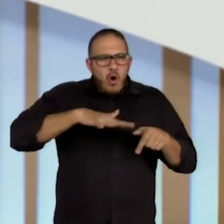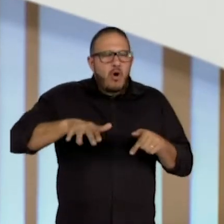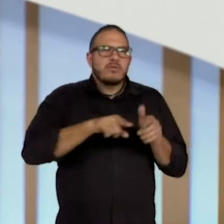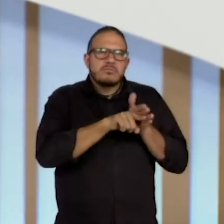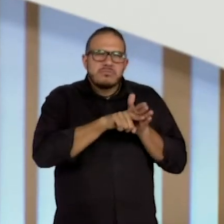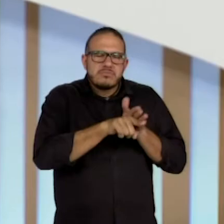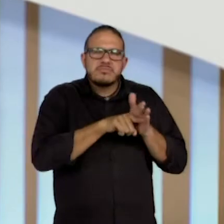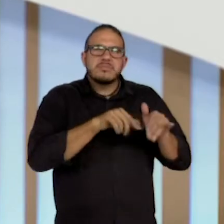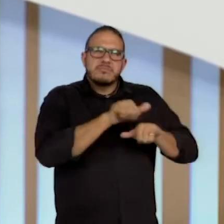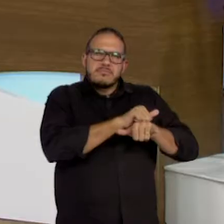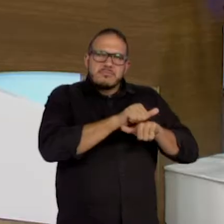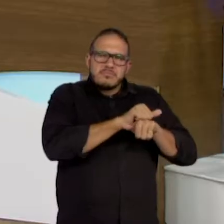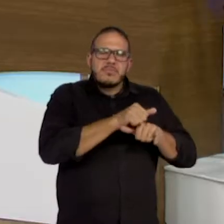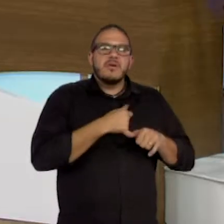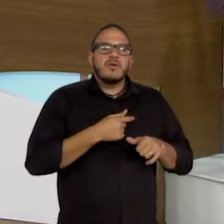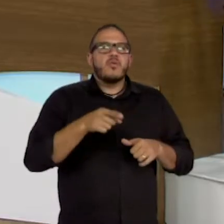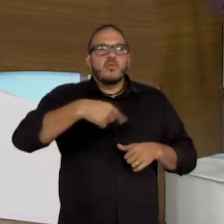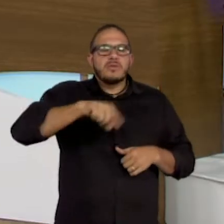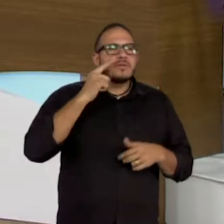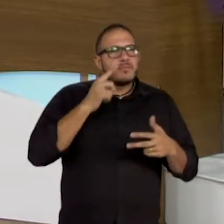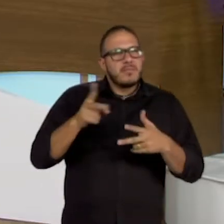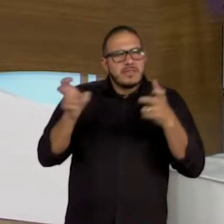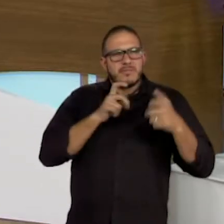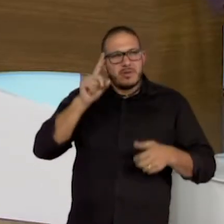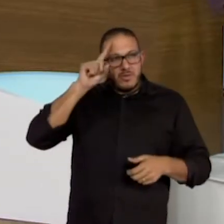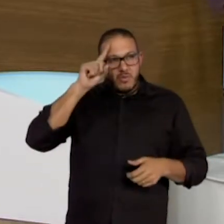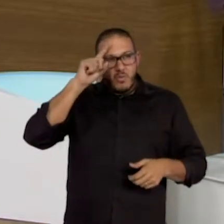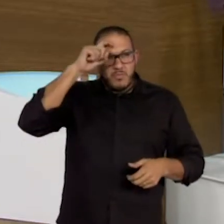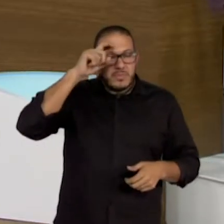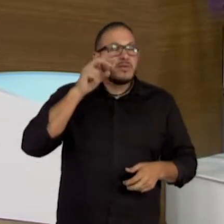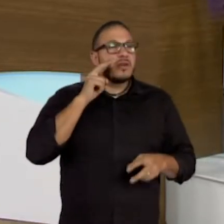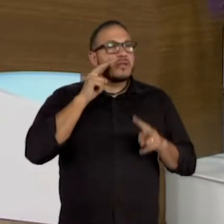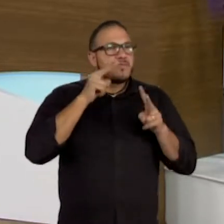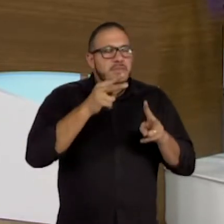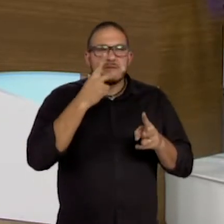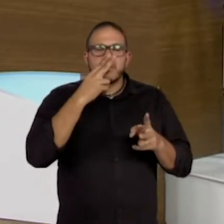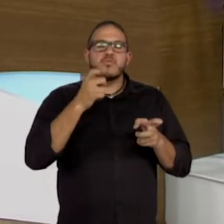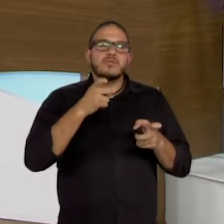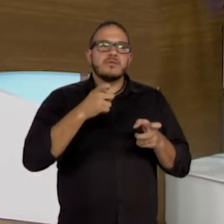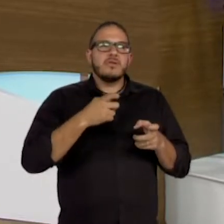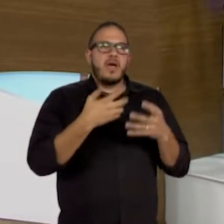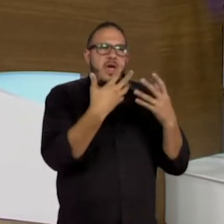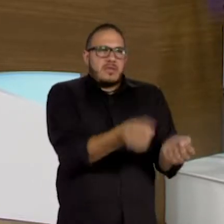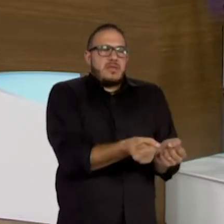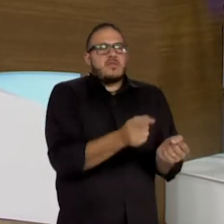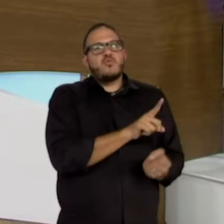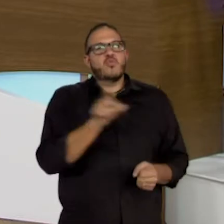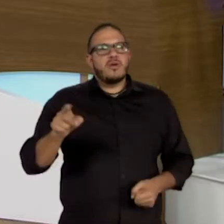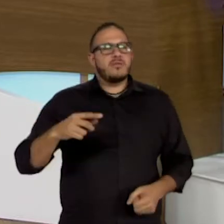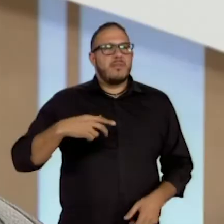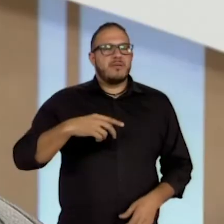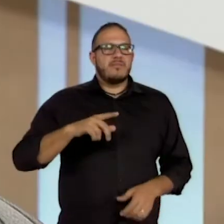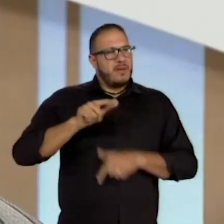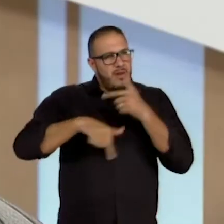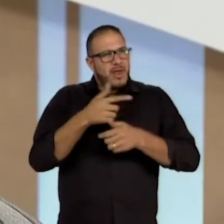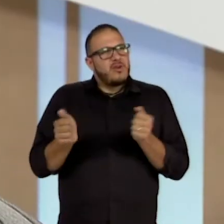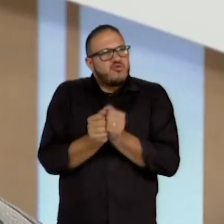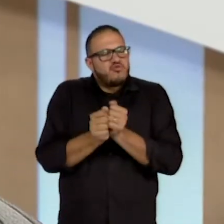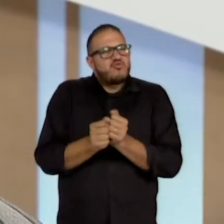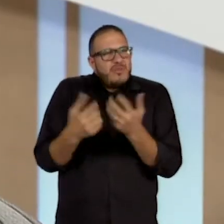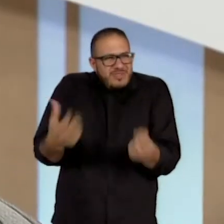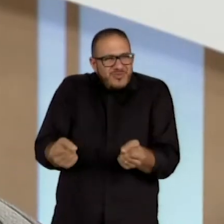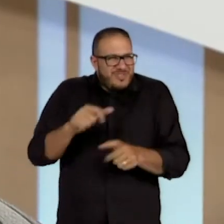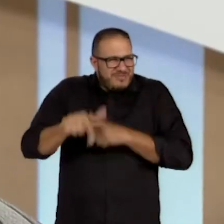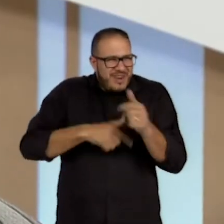aprenderam que Moura estava considerando indo para o governo Bolsonaro, e depois, quando ele aceitou,